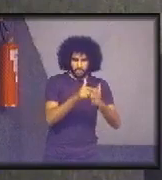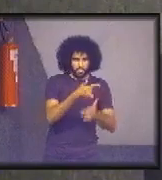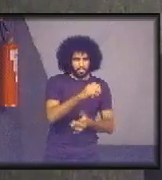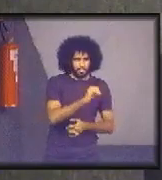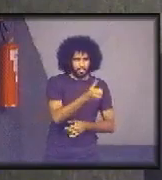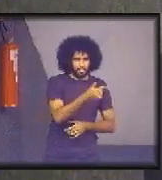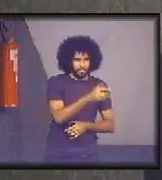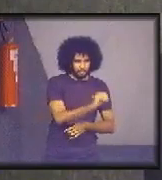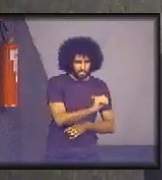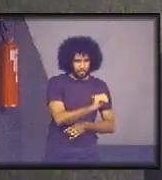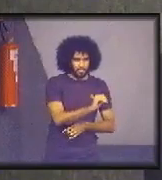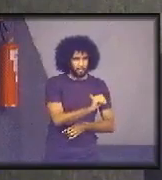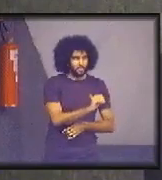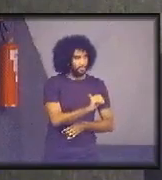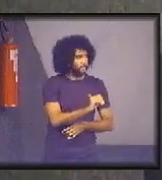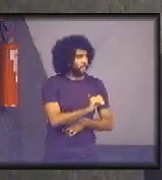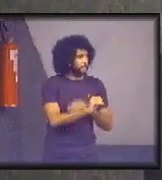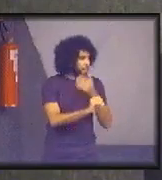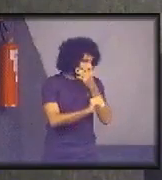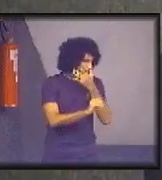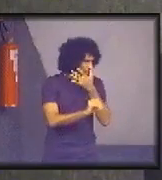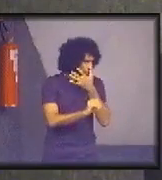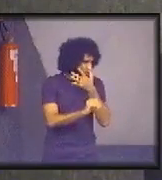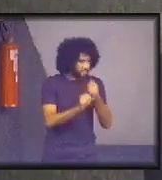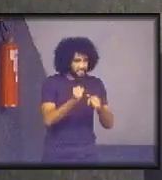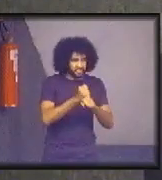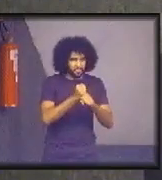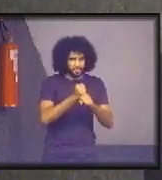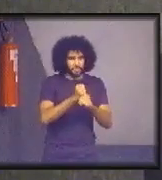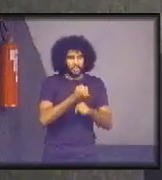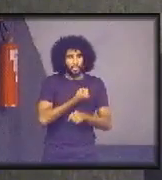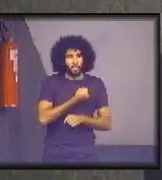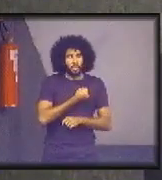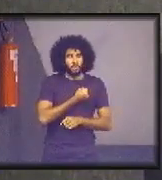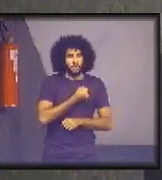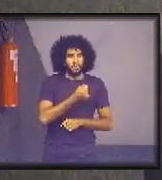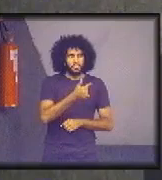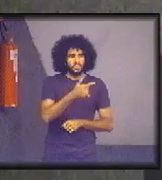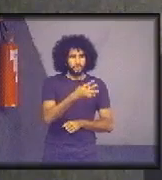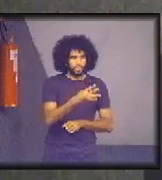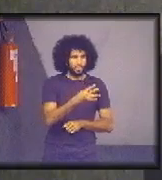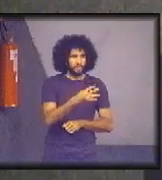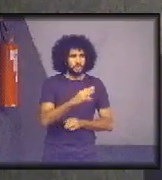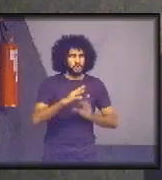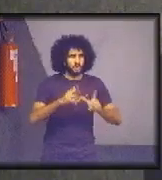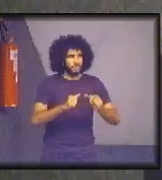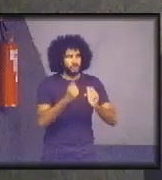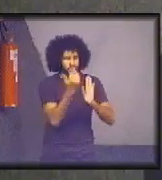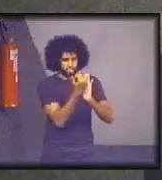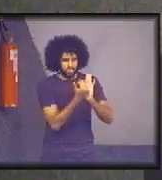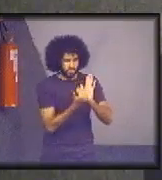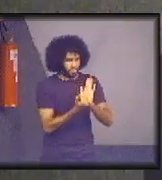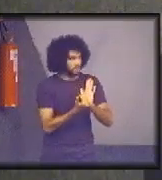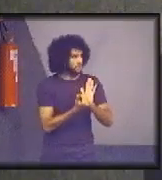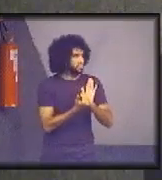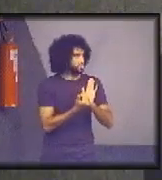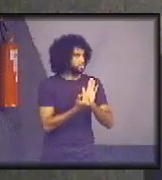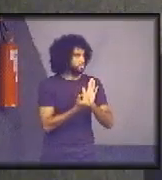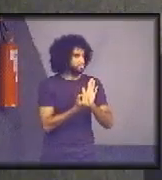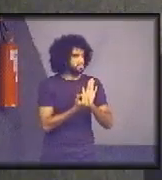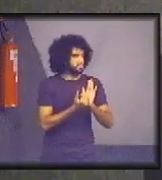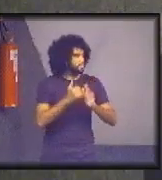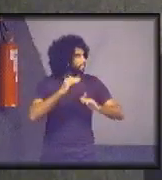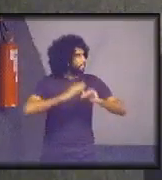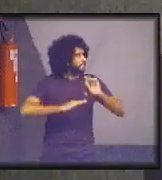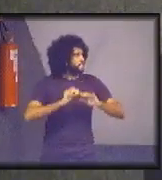arborização como ação número 24. E todas as questões do projeto, da ação em si, elas estão